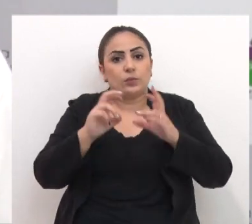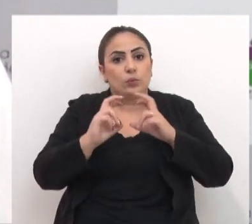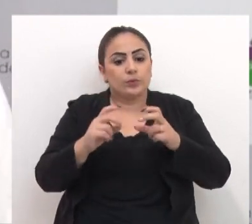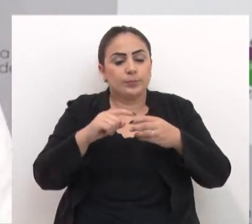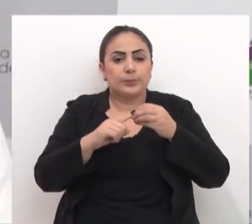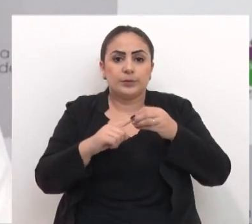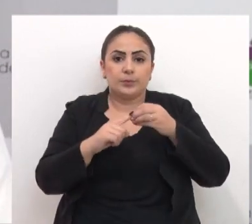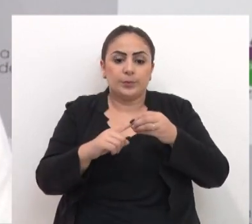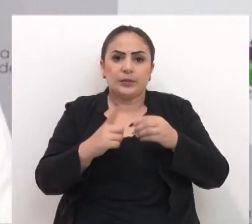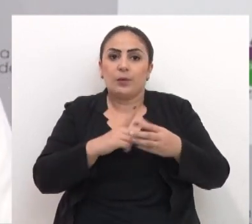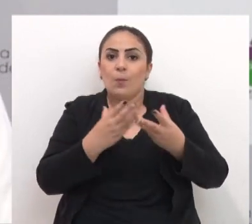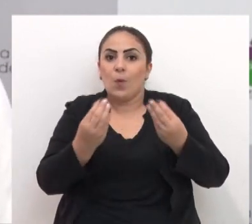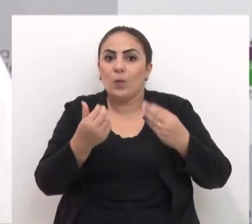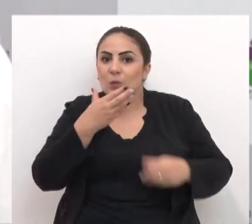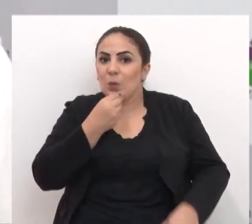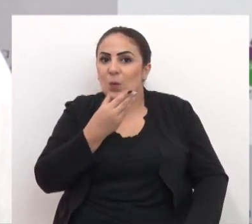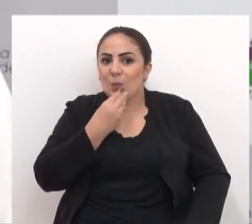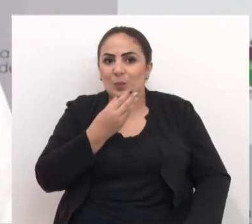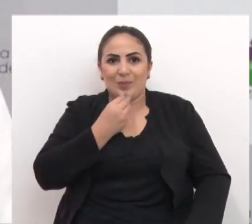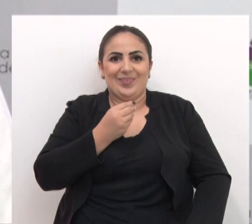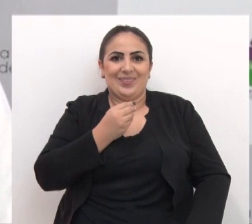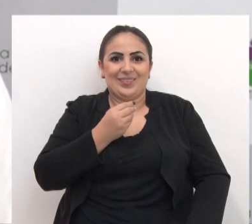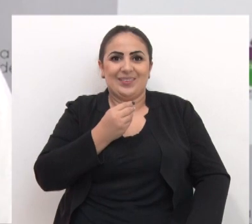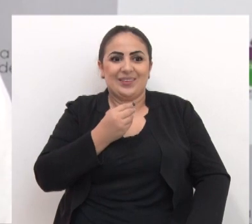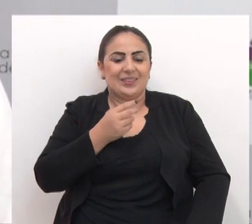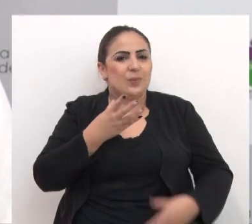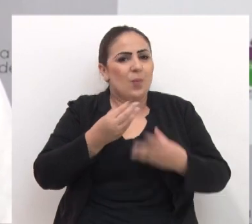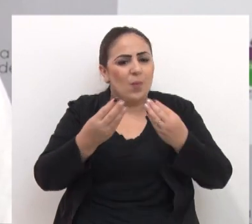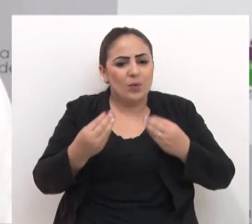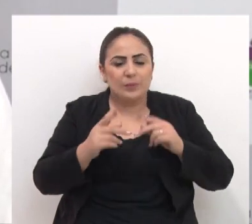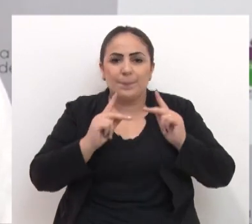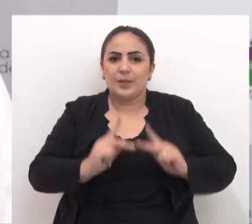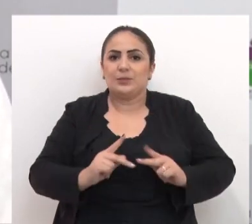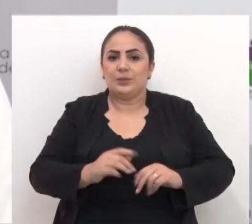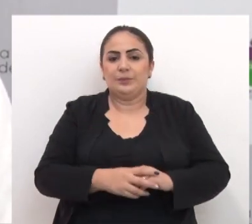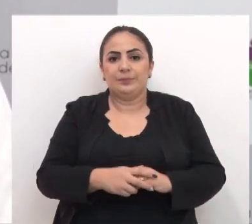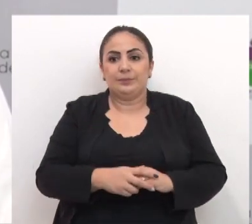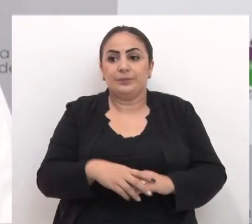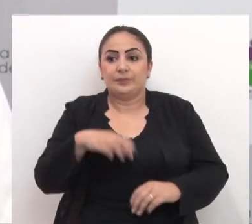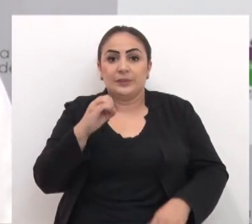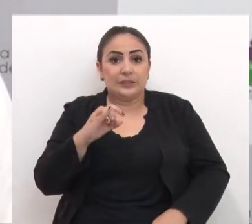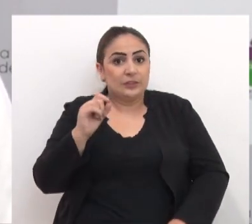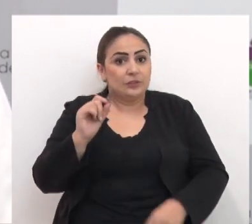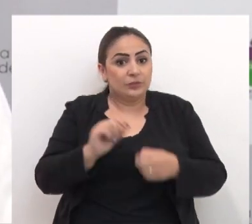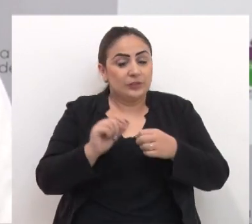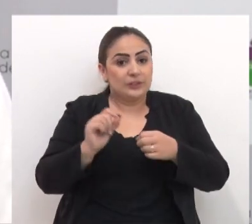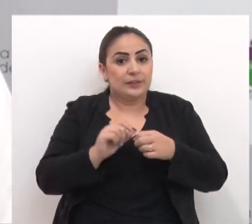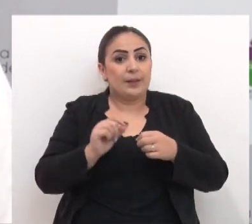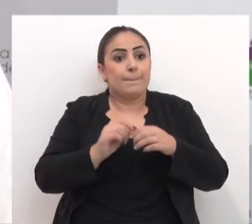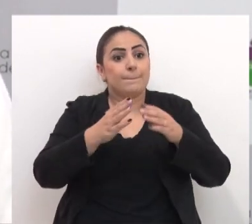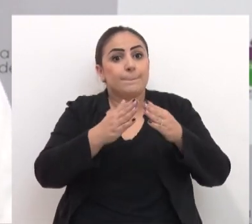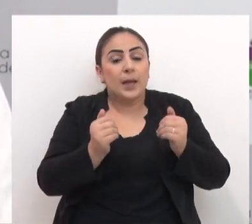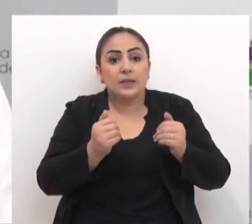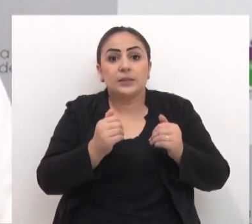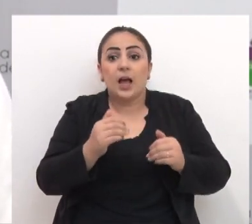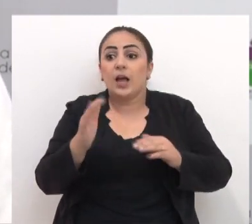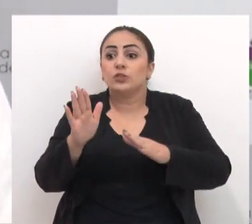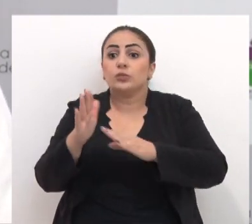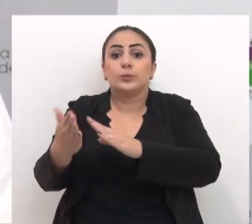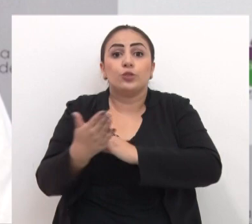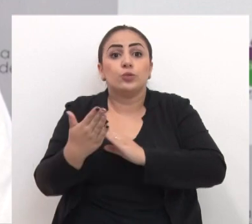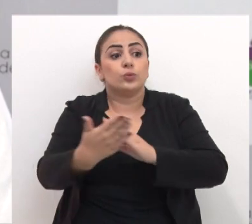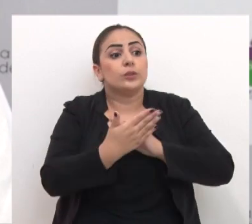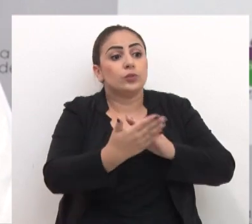dentro de um ônibus principalmente está cheio de homens decente ali dentro está cheio de gente decente se alguém fizer isso